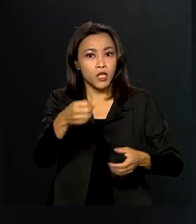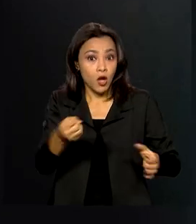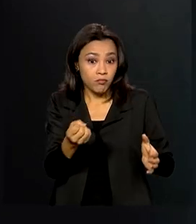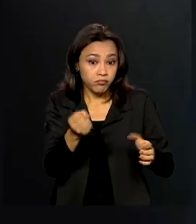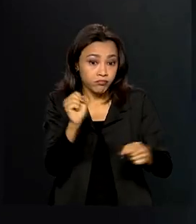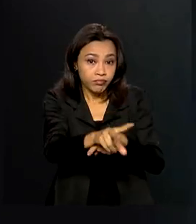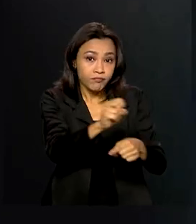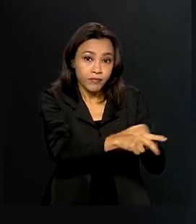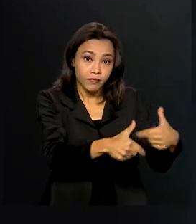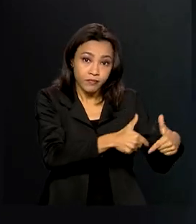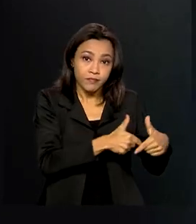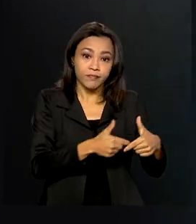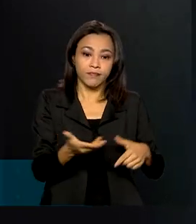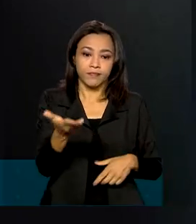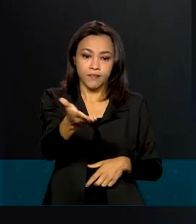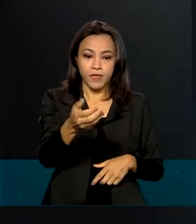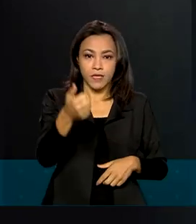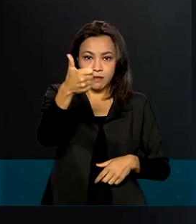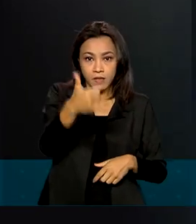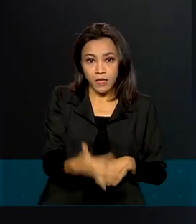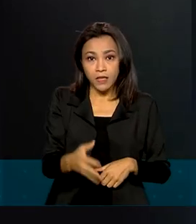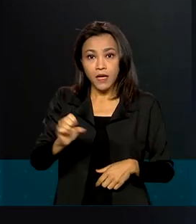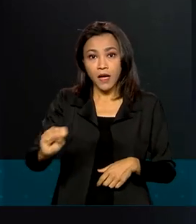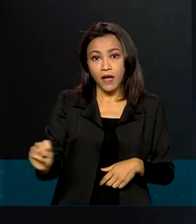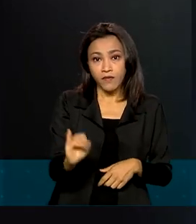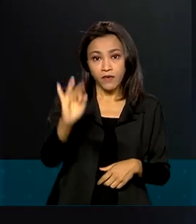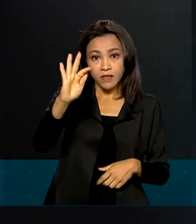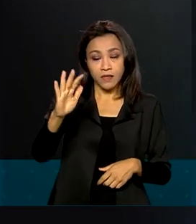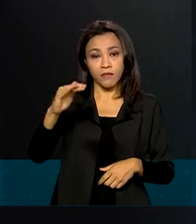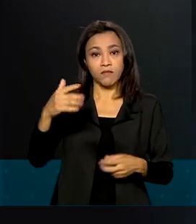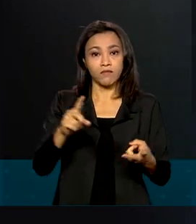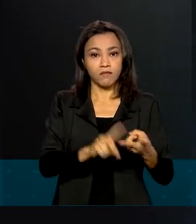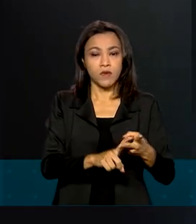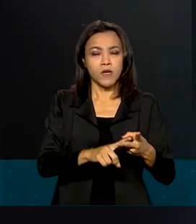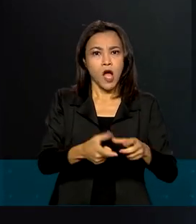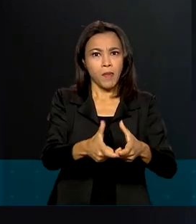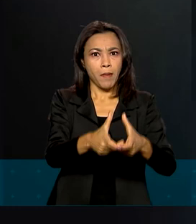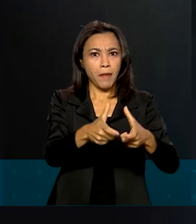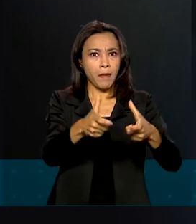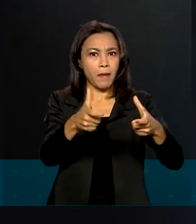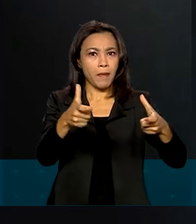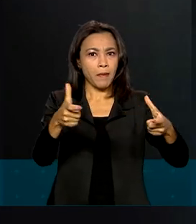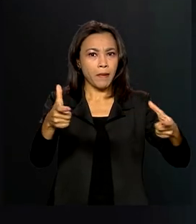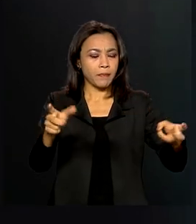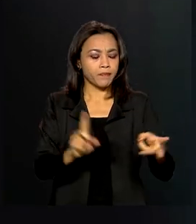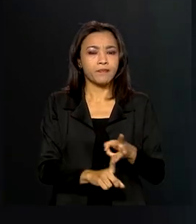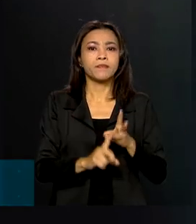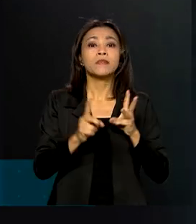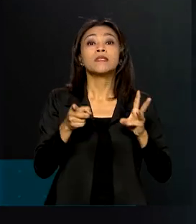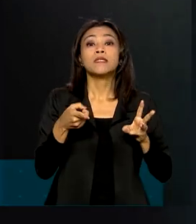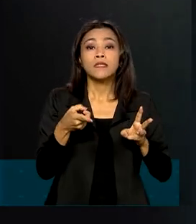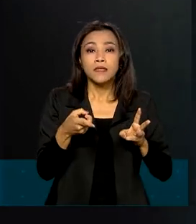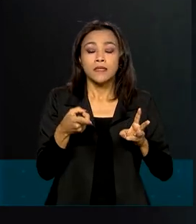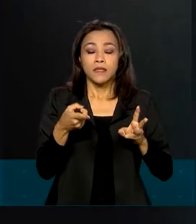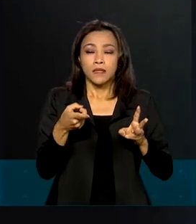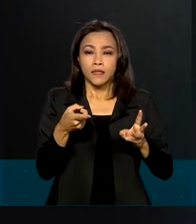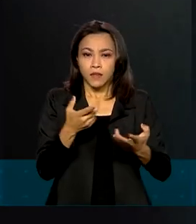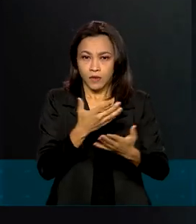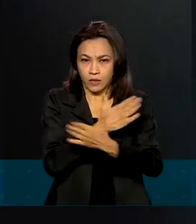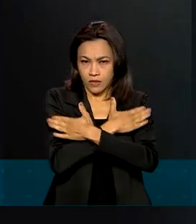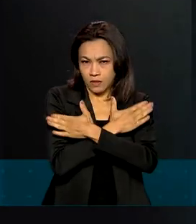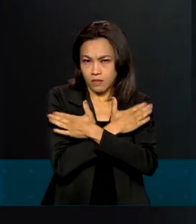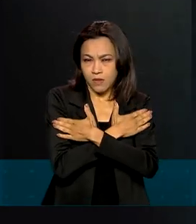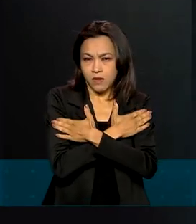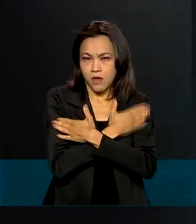Inflação descendo, crescimento aumentando, desemprego. Quando nós